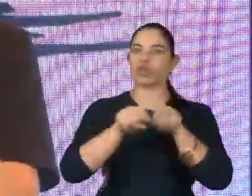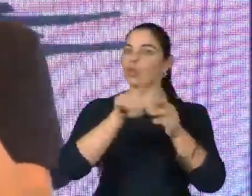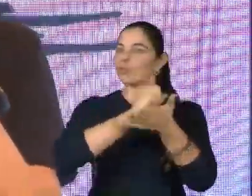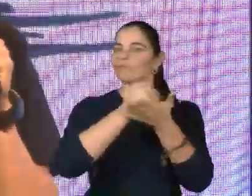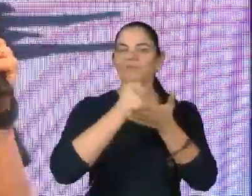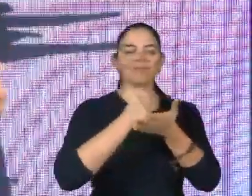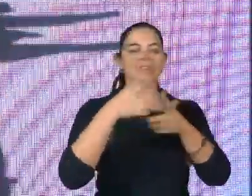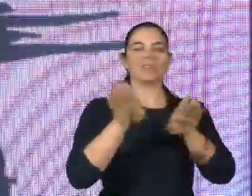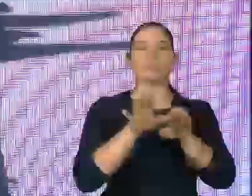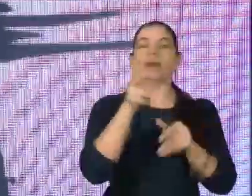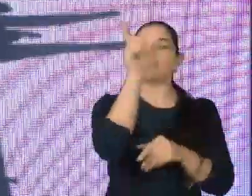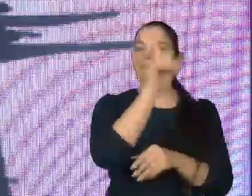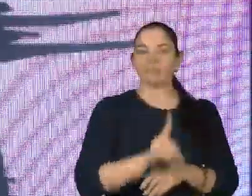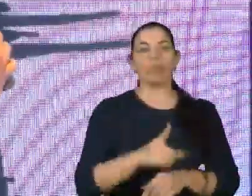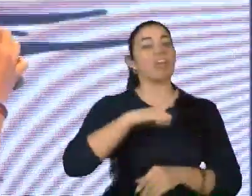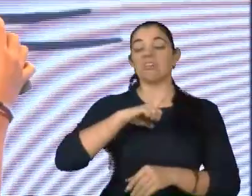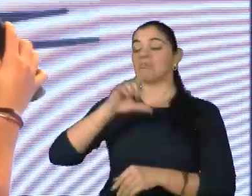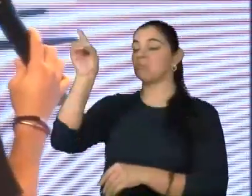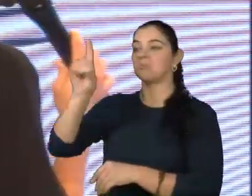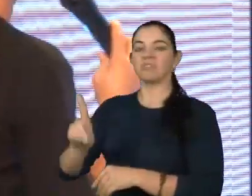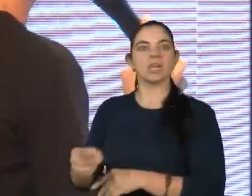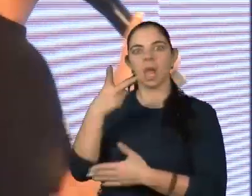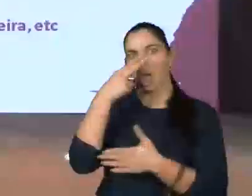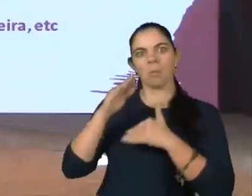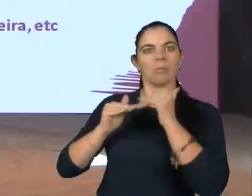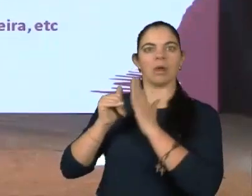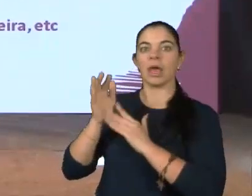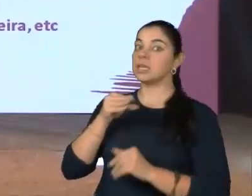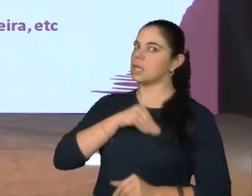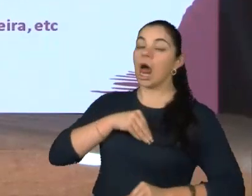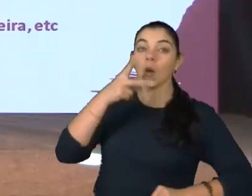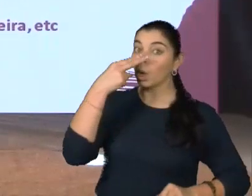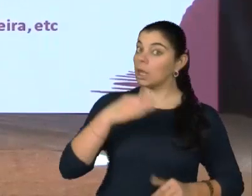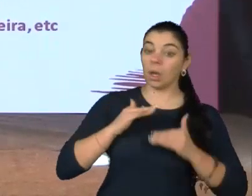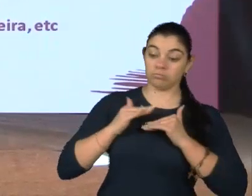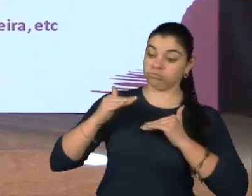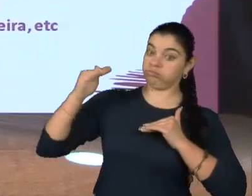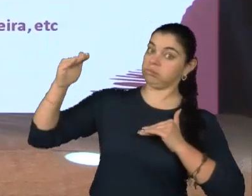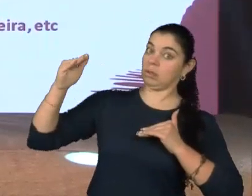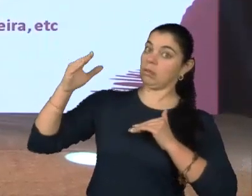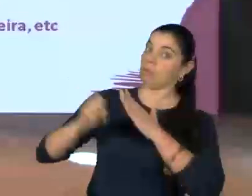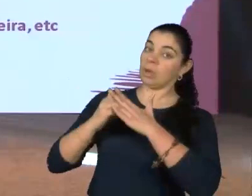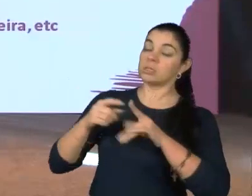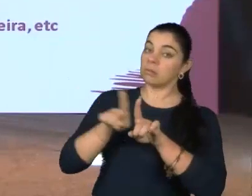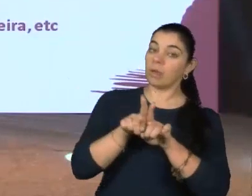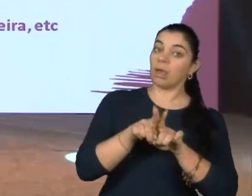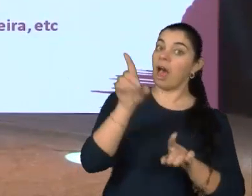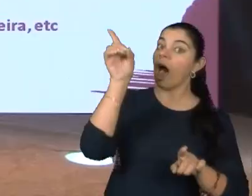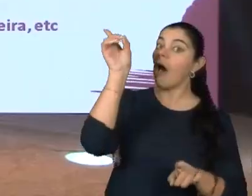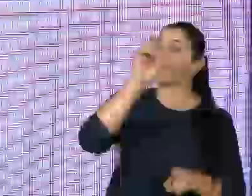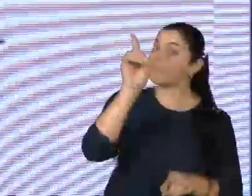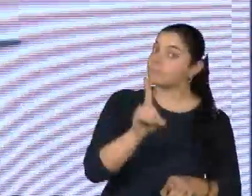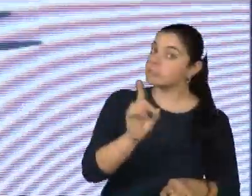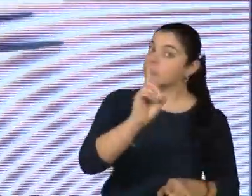deficiência. A mesma coisa se aplica a salários e plano de carreira. Deficiência não é